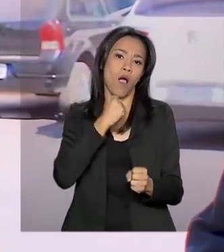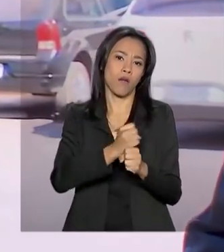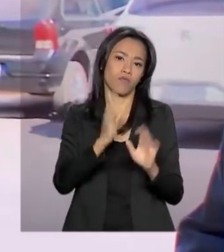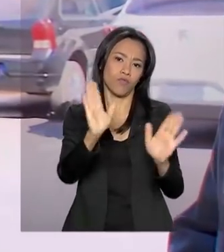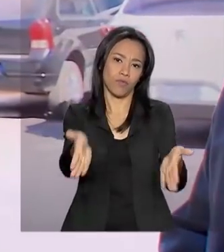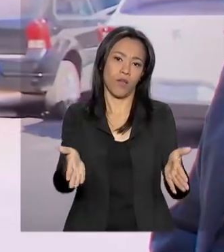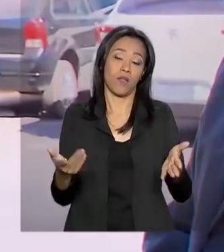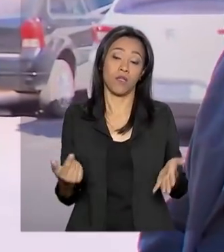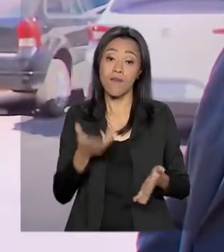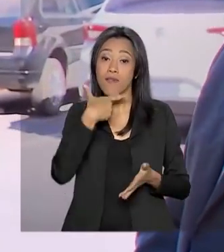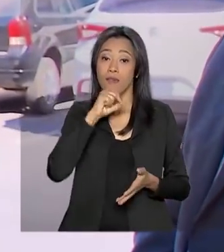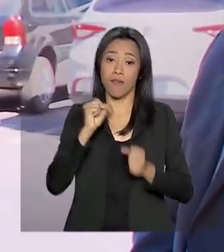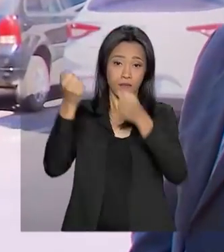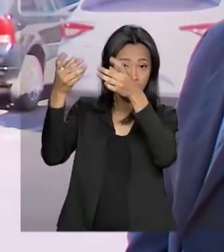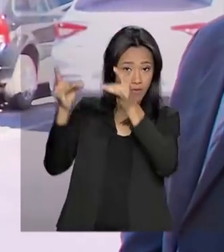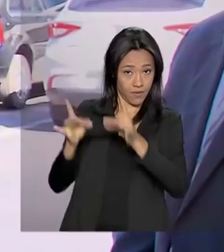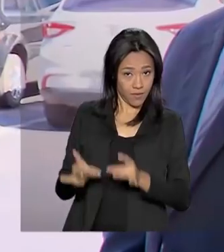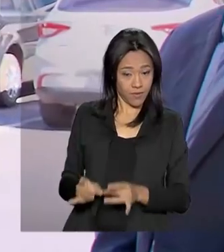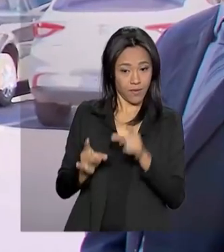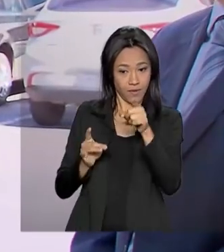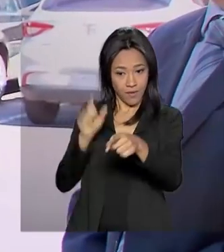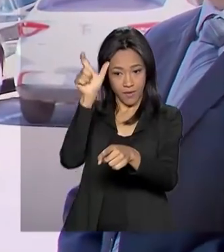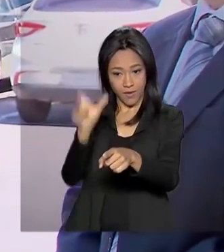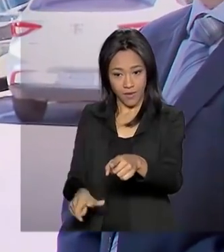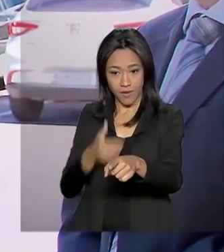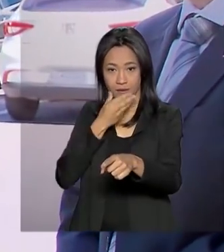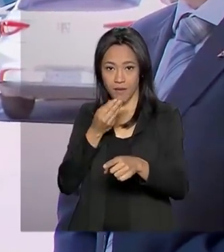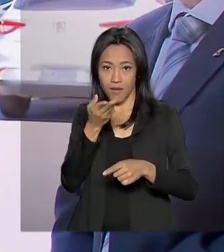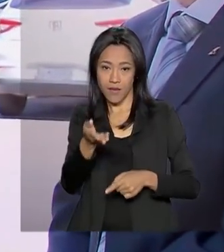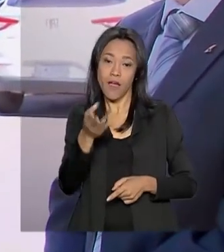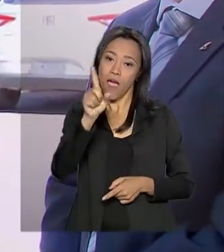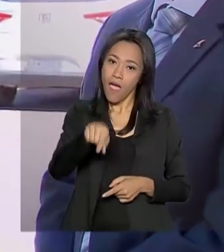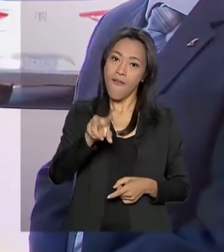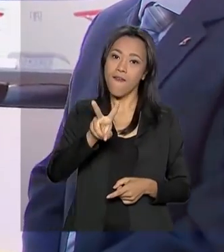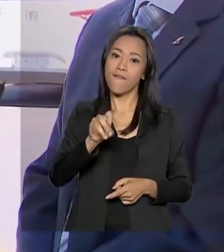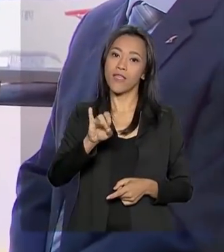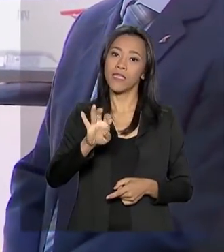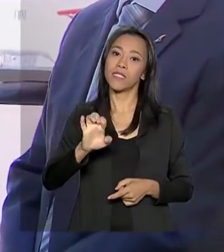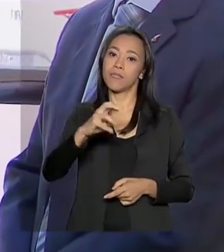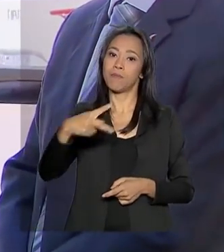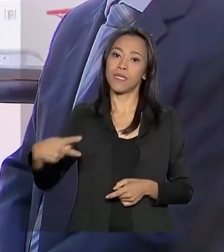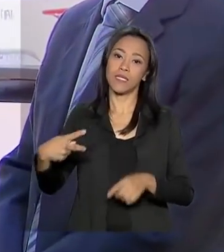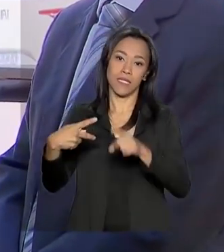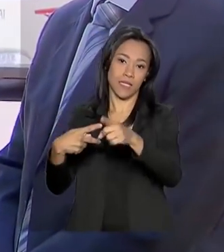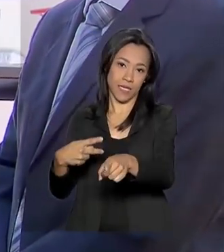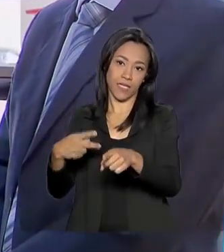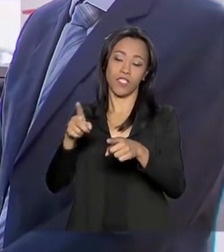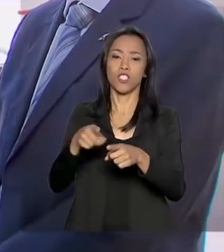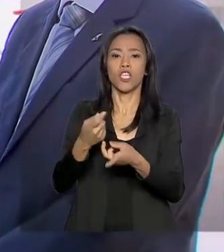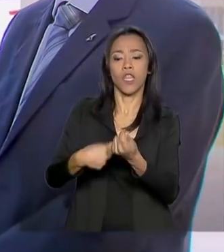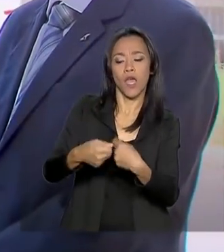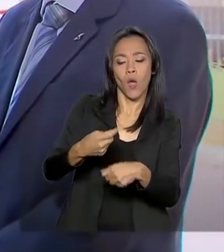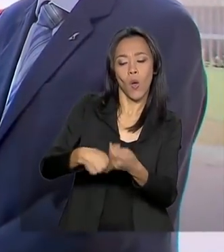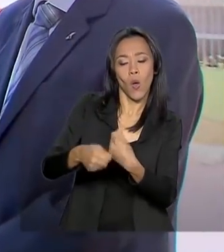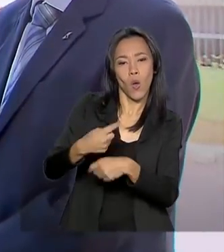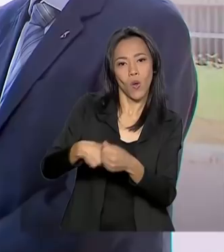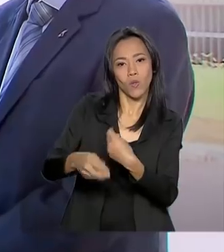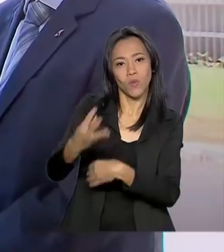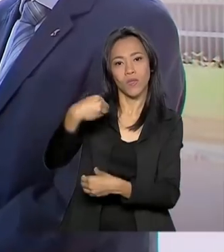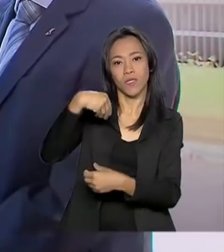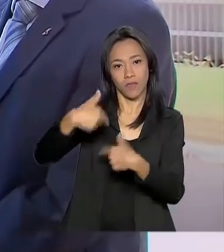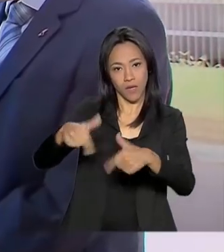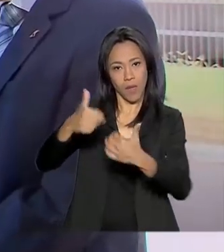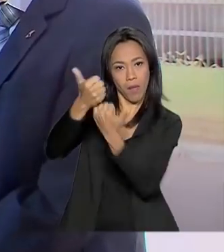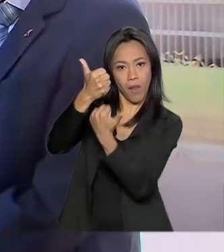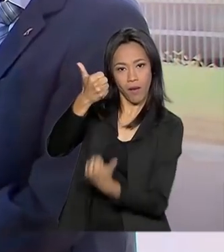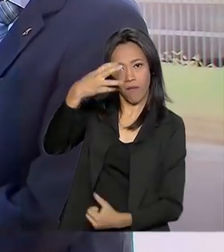detalhes sobre esse mutirão é Walter Gonçalves Nunes, vice-presidente de Clientes, Negócios e Transformação Digital da Caixa.